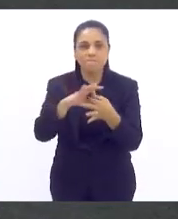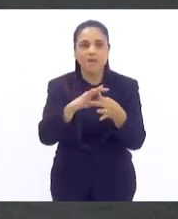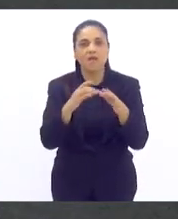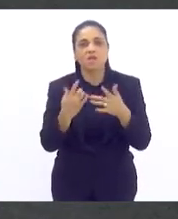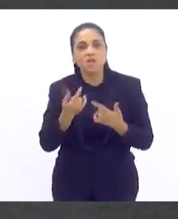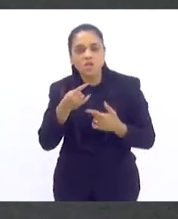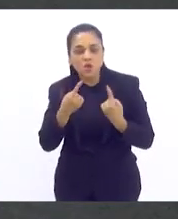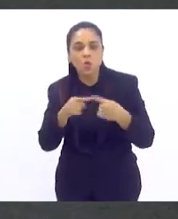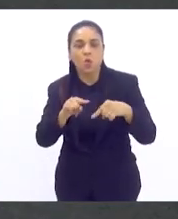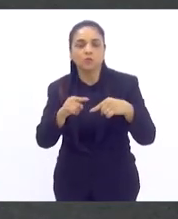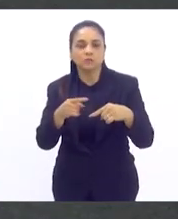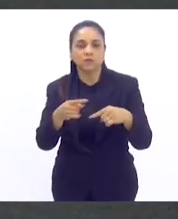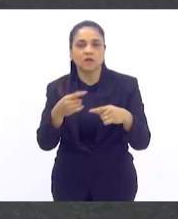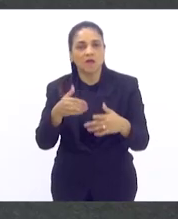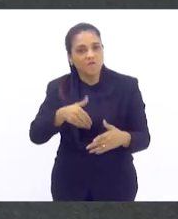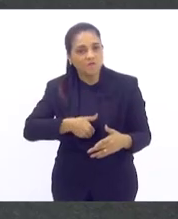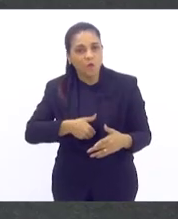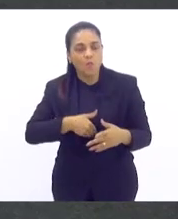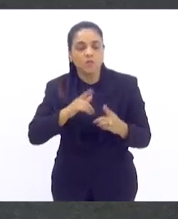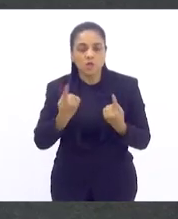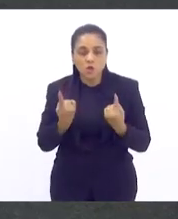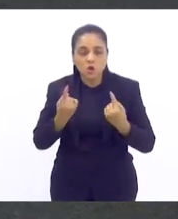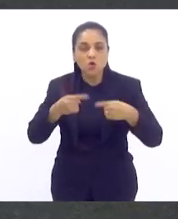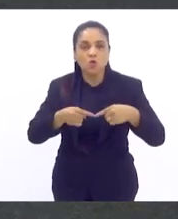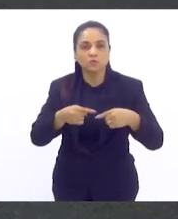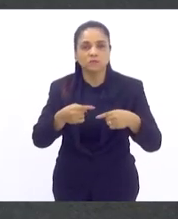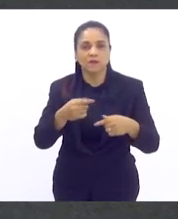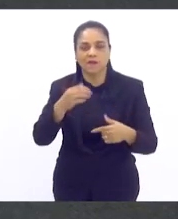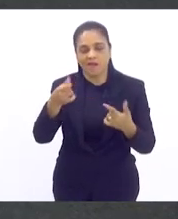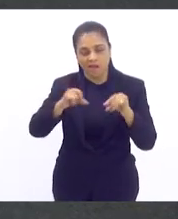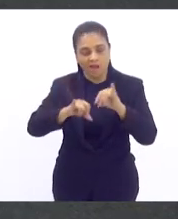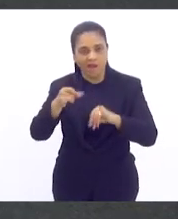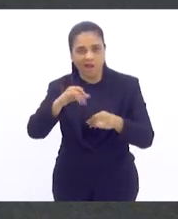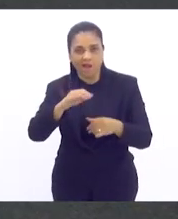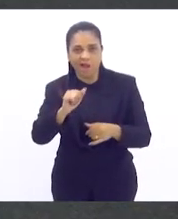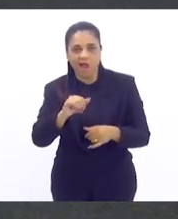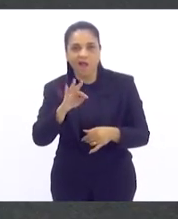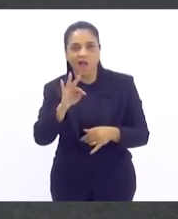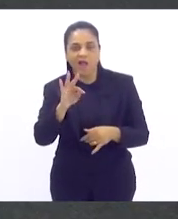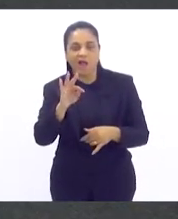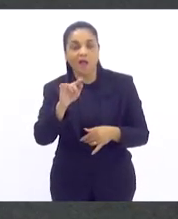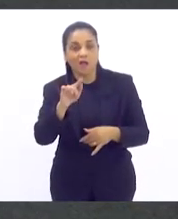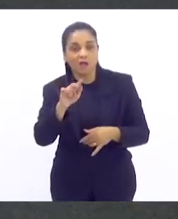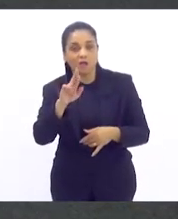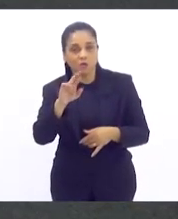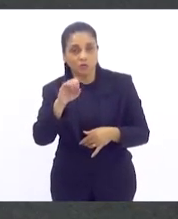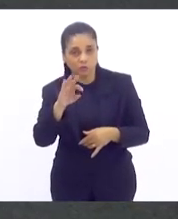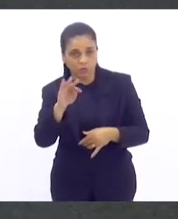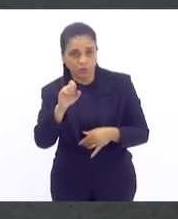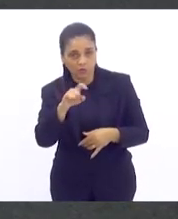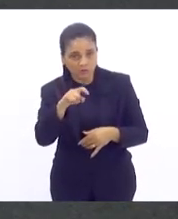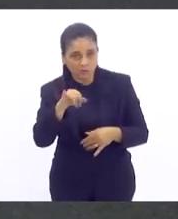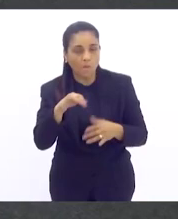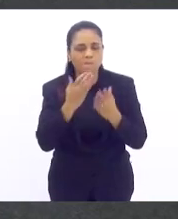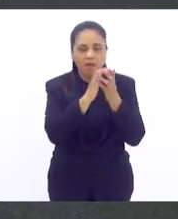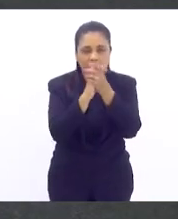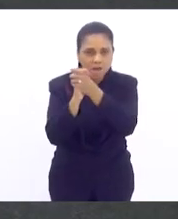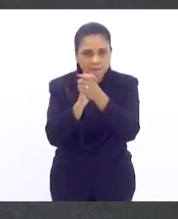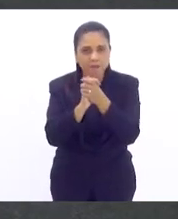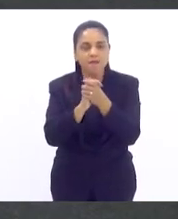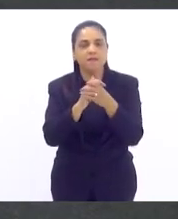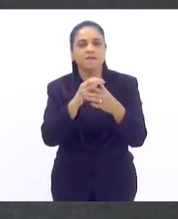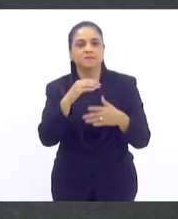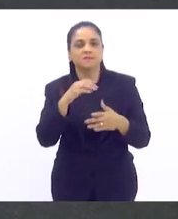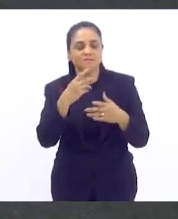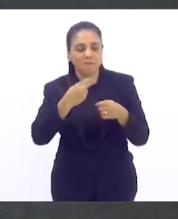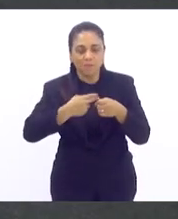agrotóxicos. Portanto, parabéns, Marina do MST, Renato Machado. Parabéns, povo aqui de Chatuba, de Nilópolis,